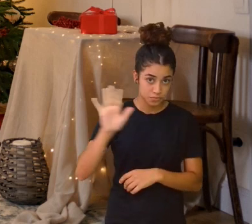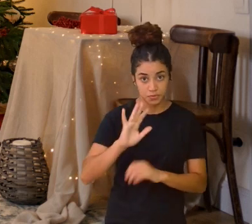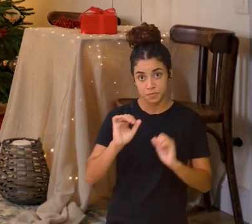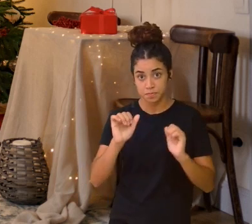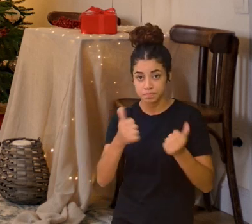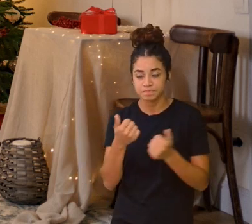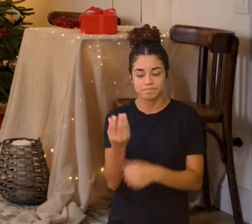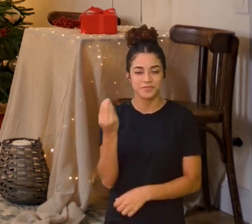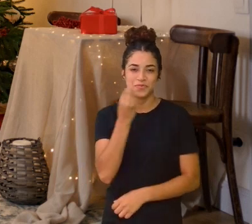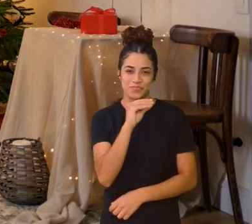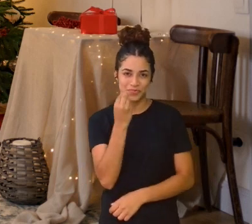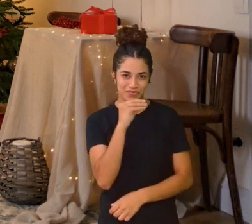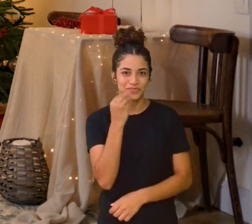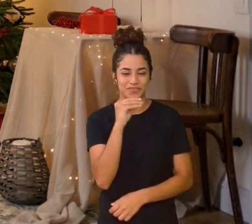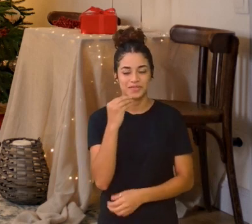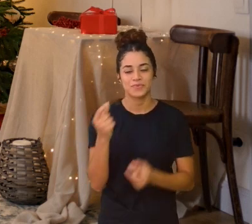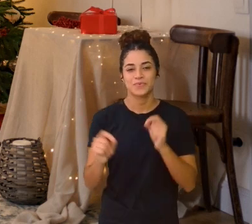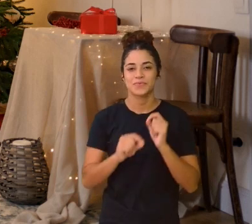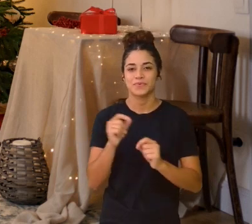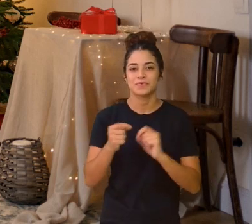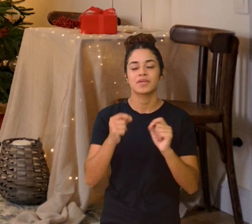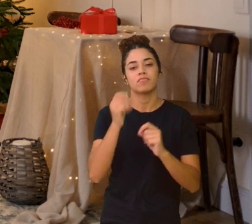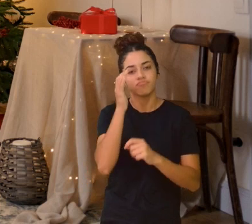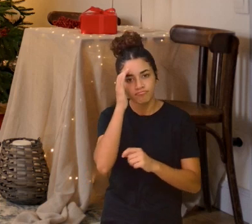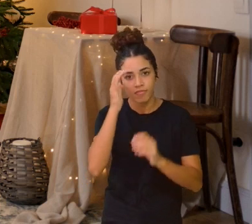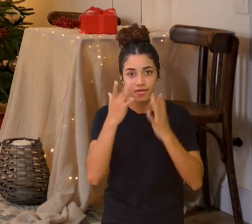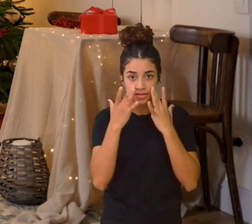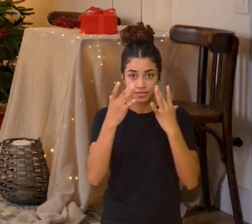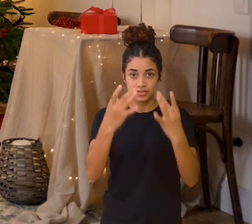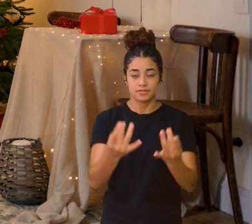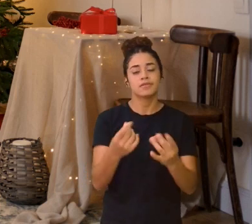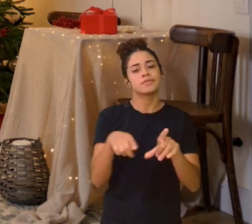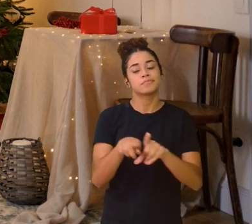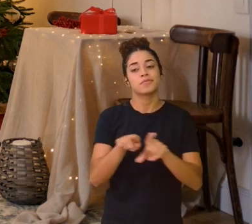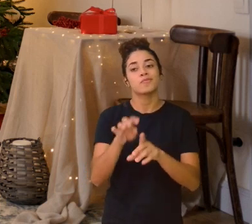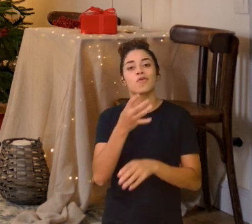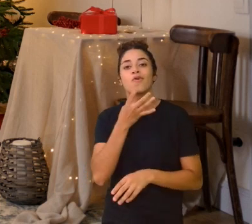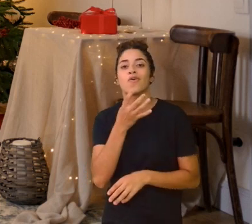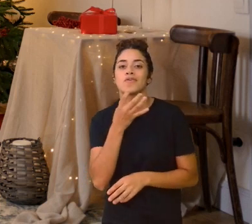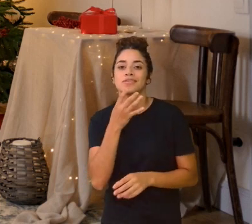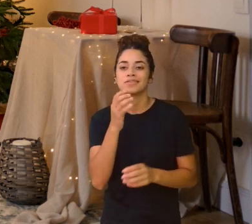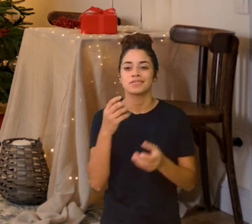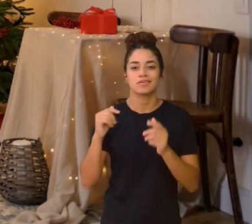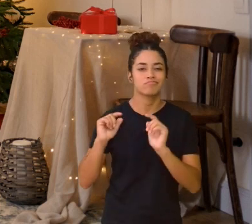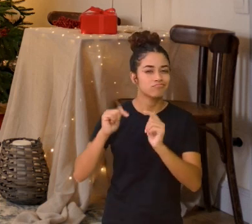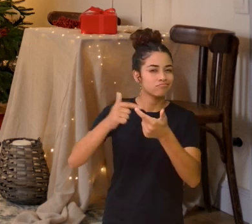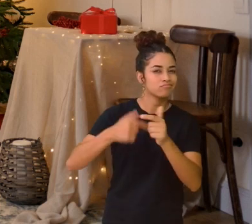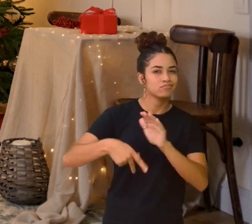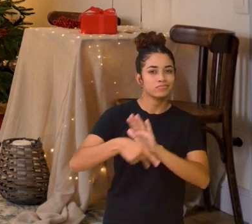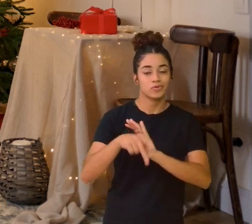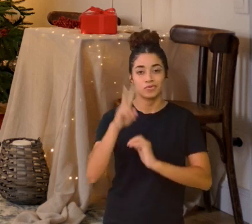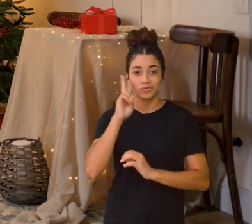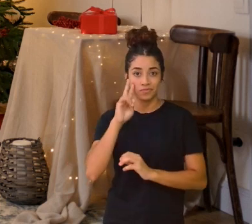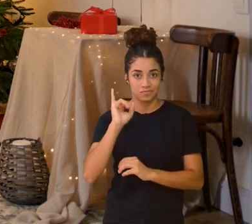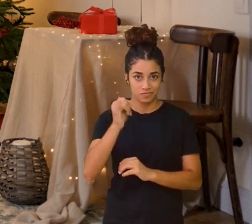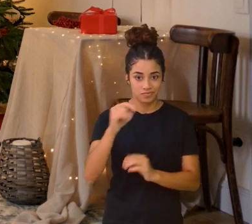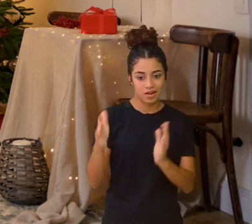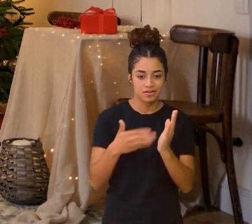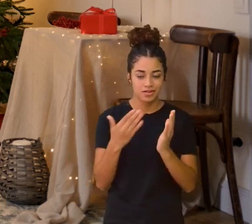Então aproveita aí essa sonoridade para conhecer esse clássico O Quebra